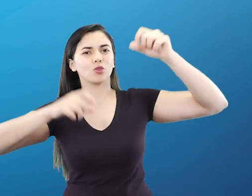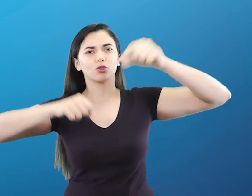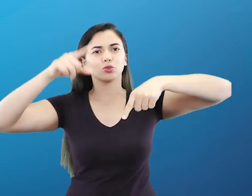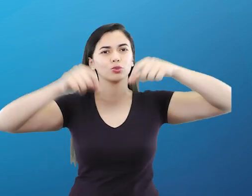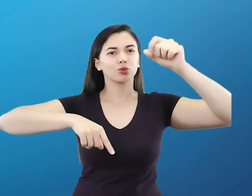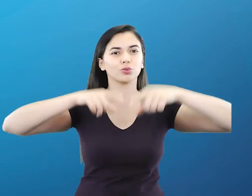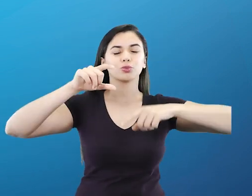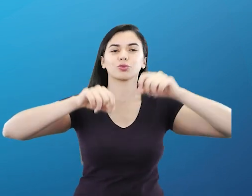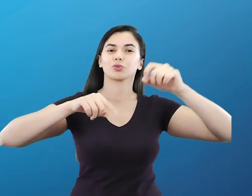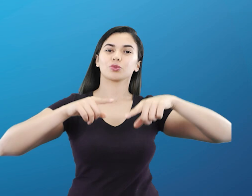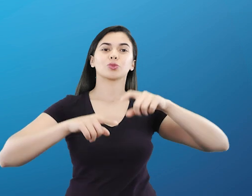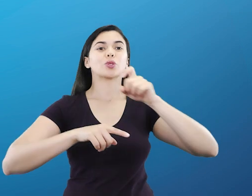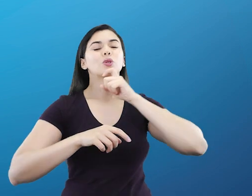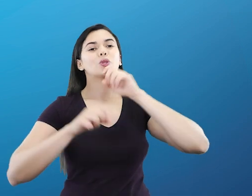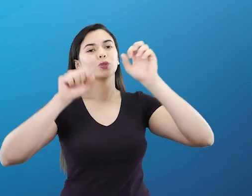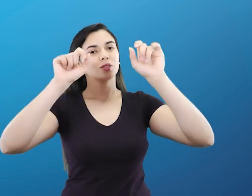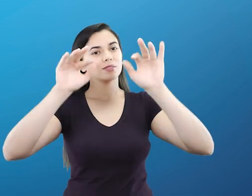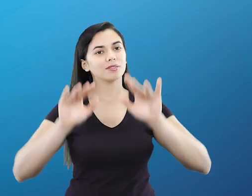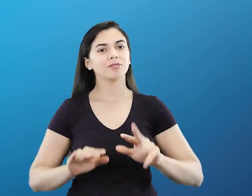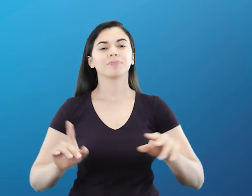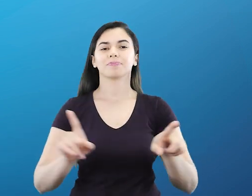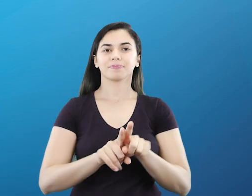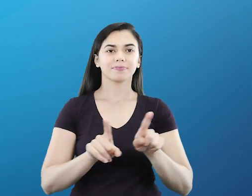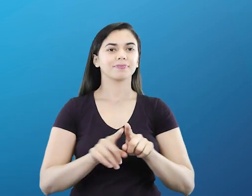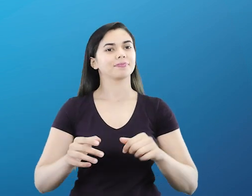acontecem aqui nessa camada, na troposfera.